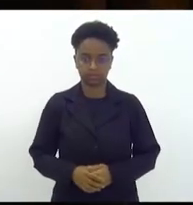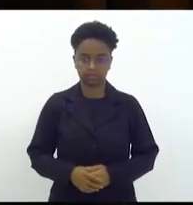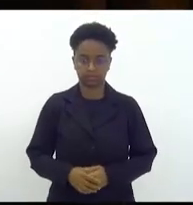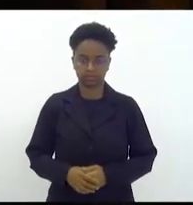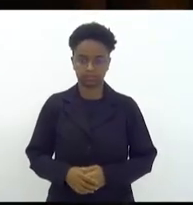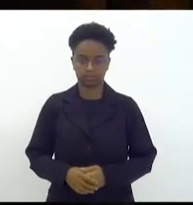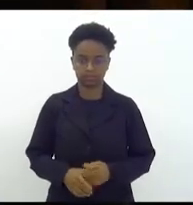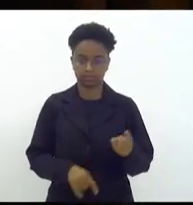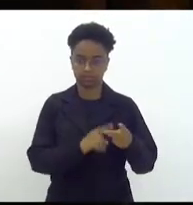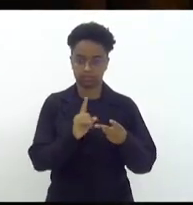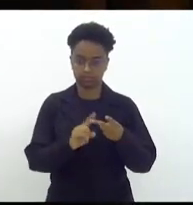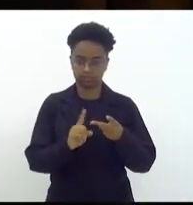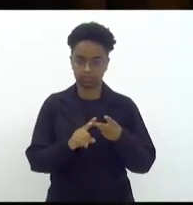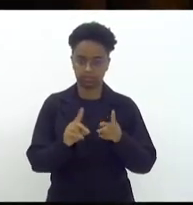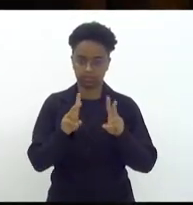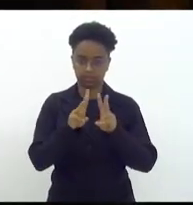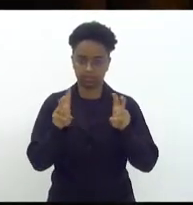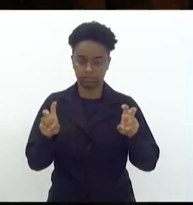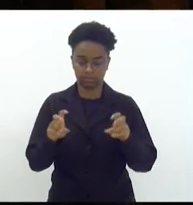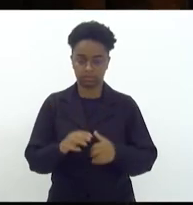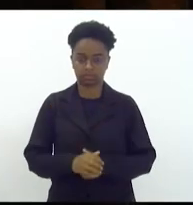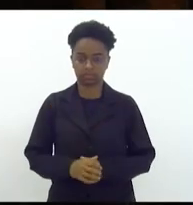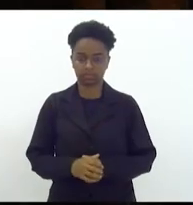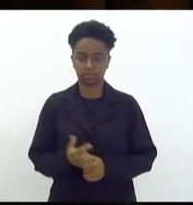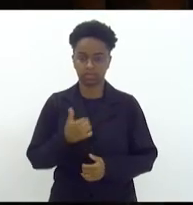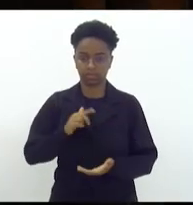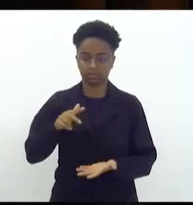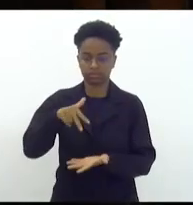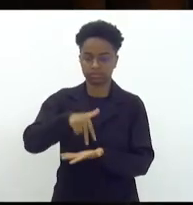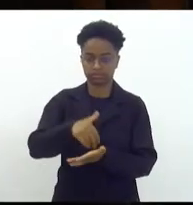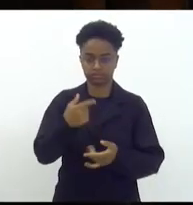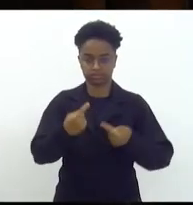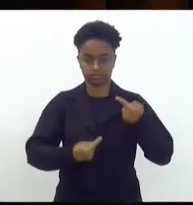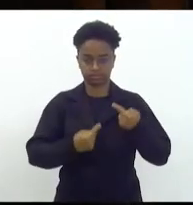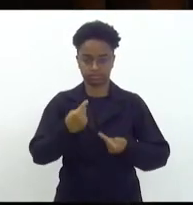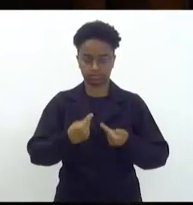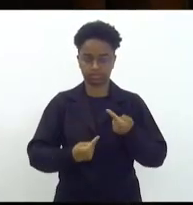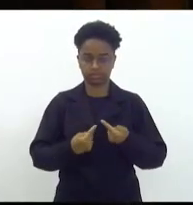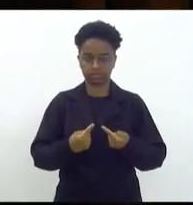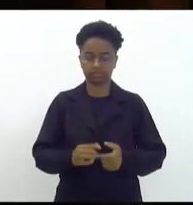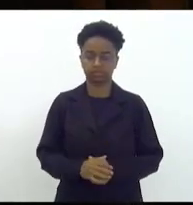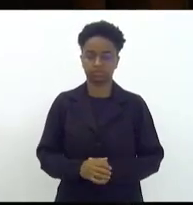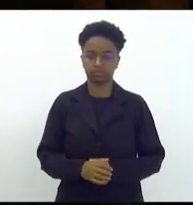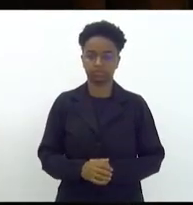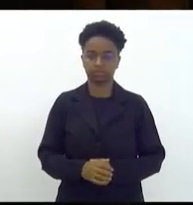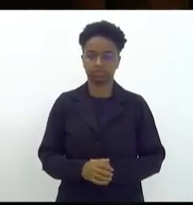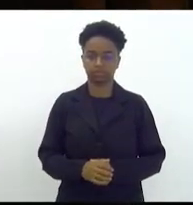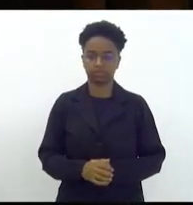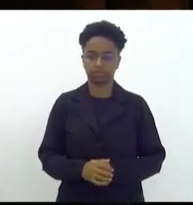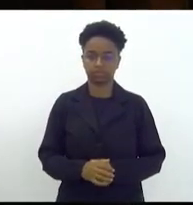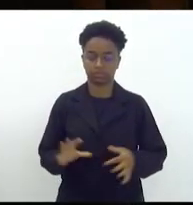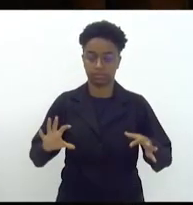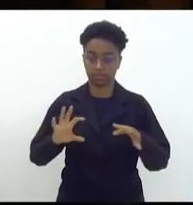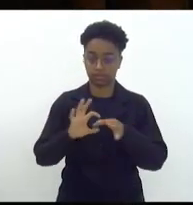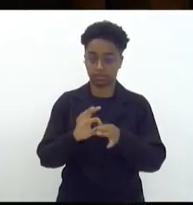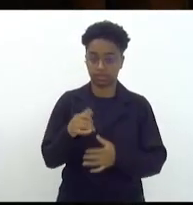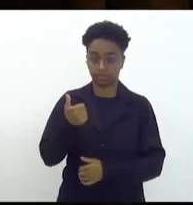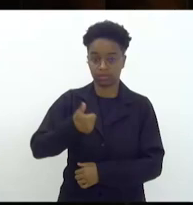e o segundo tema deputado Val que eu quero vir aqui à tribuna tratar que está diretamente relacionado com o primeiro